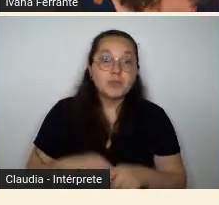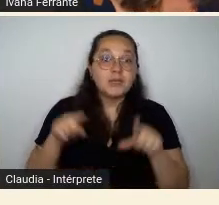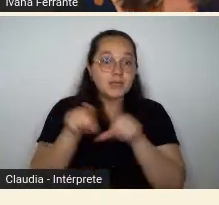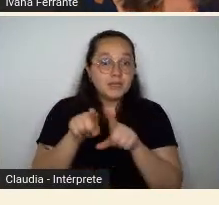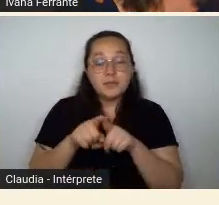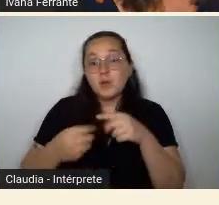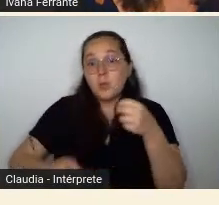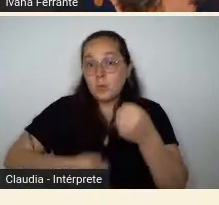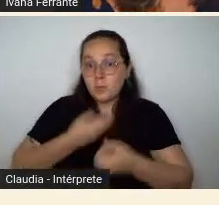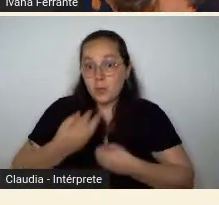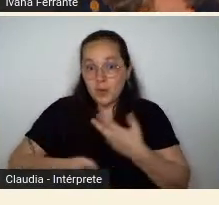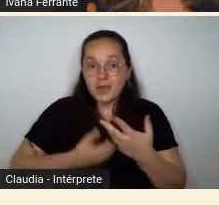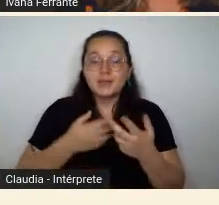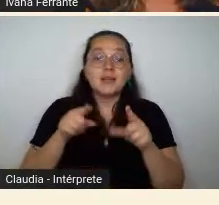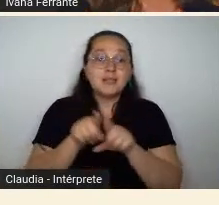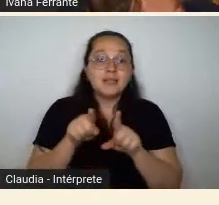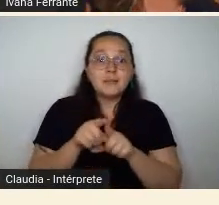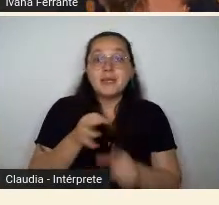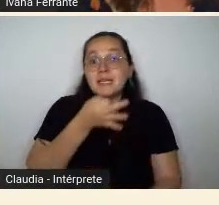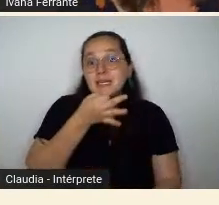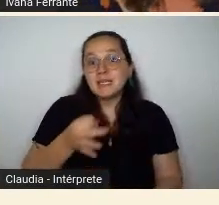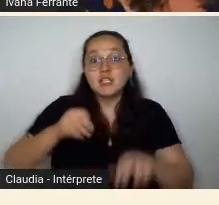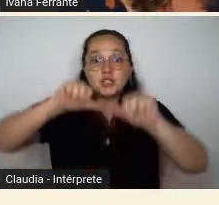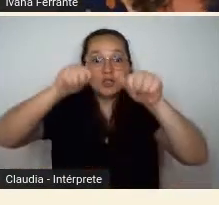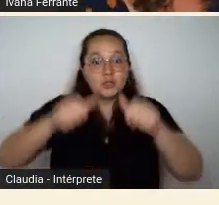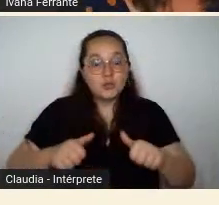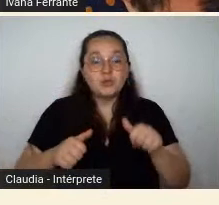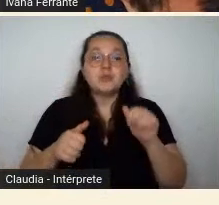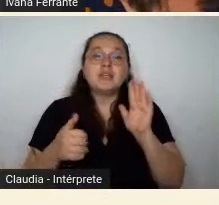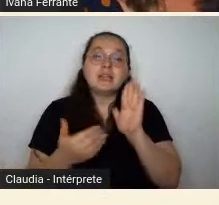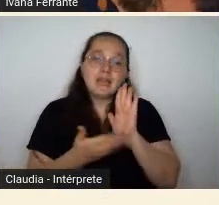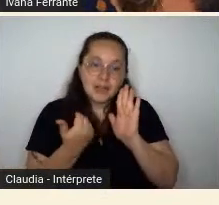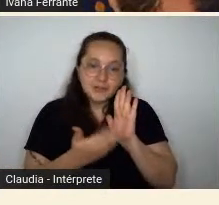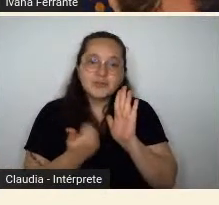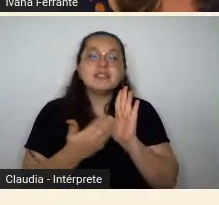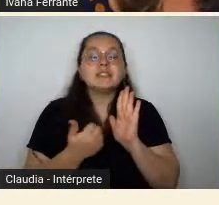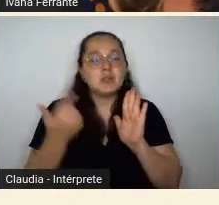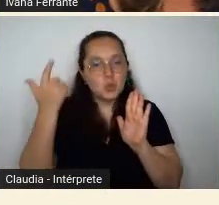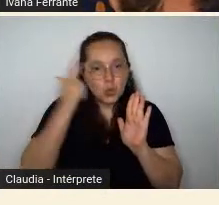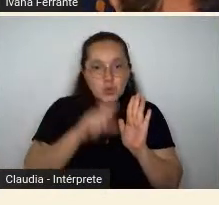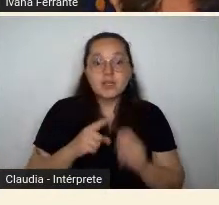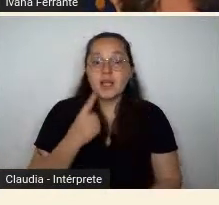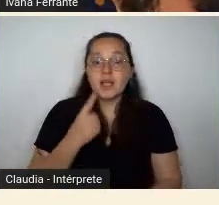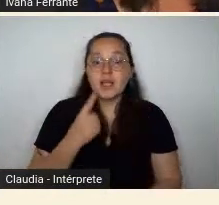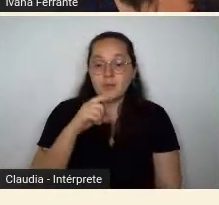contista nas revistas Vita e Vida de Minas, até 1917.